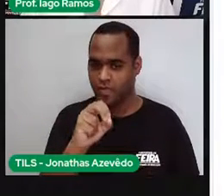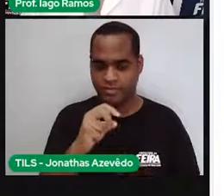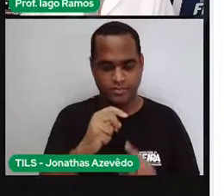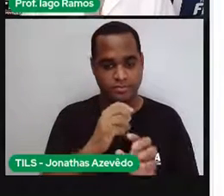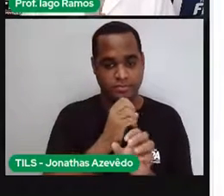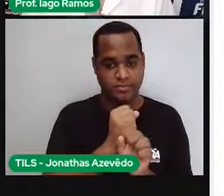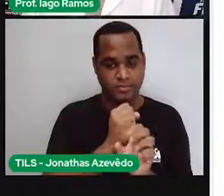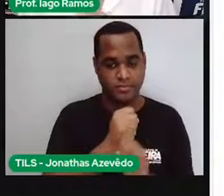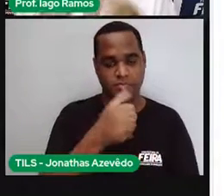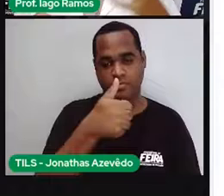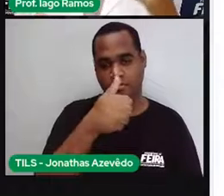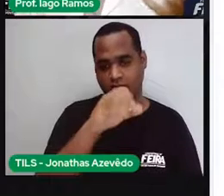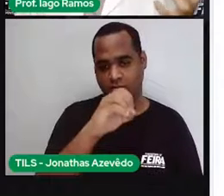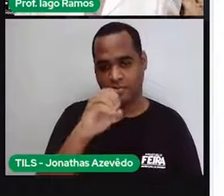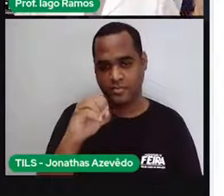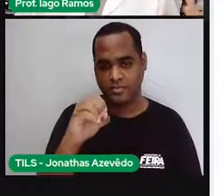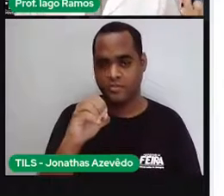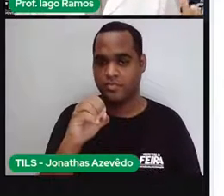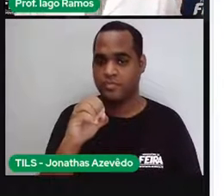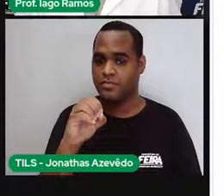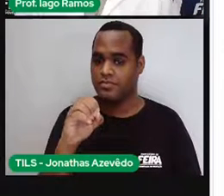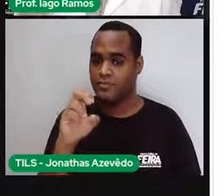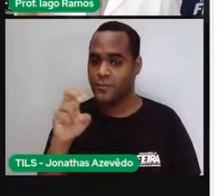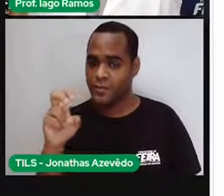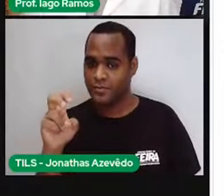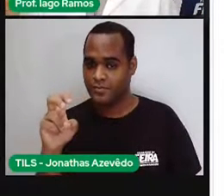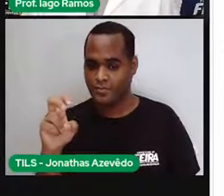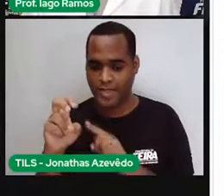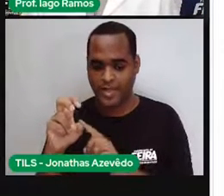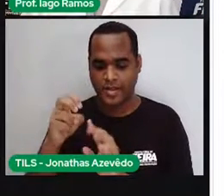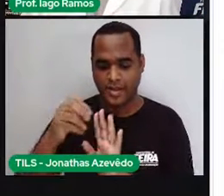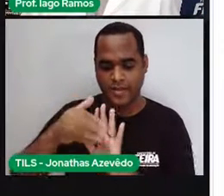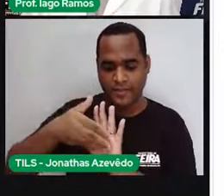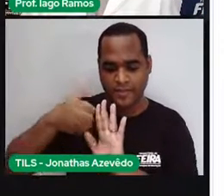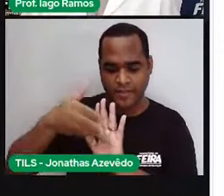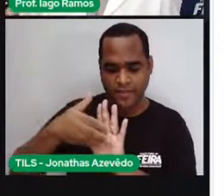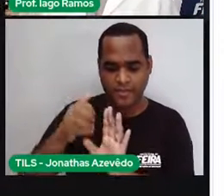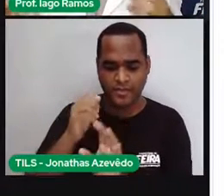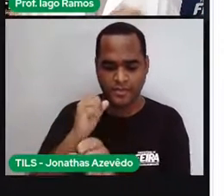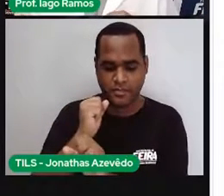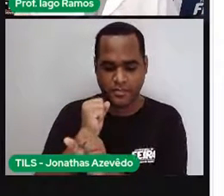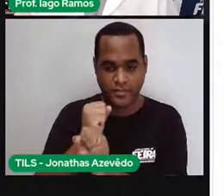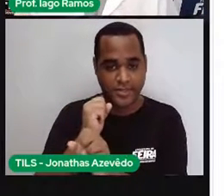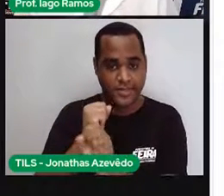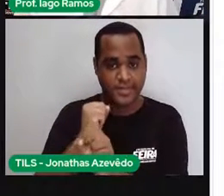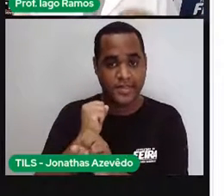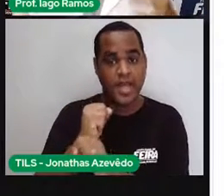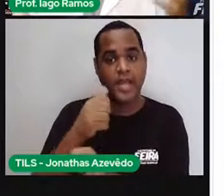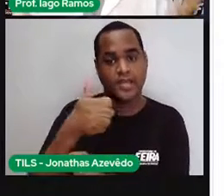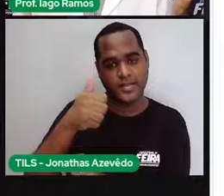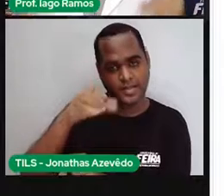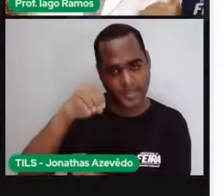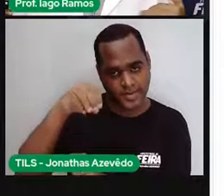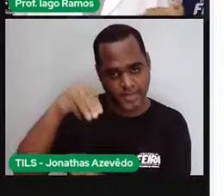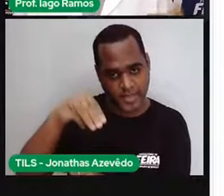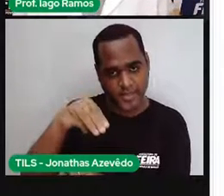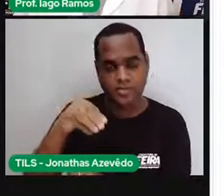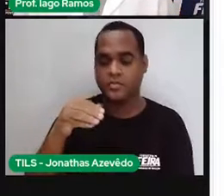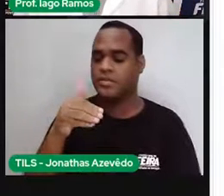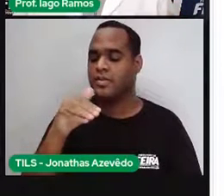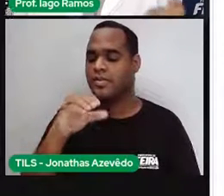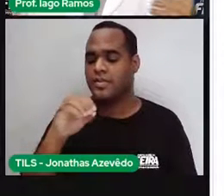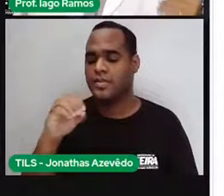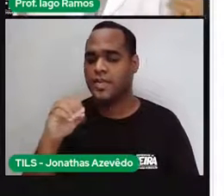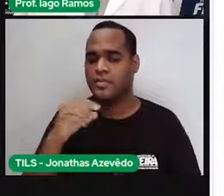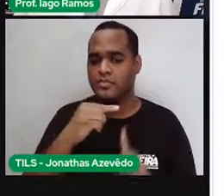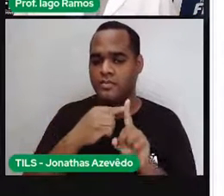100. 5 que sobrou de um 50 mais 5 que sobrou do outro dá 10. 100 mais 10